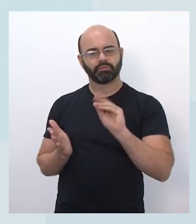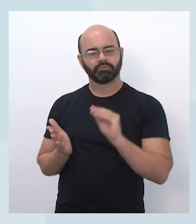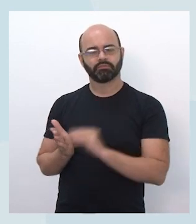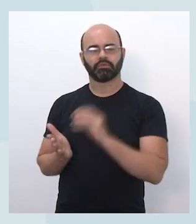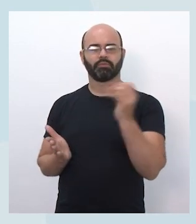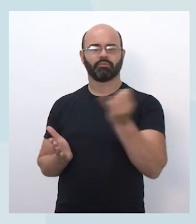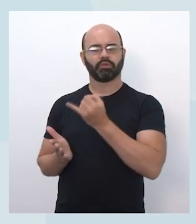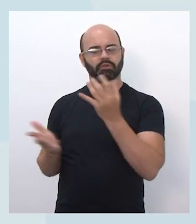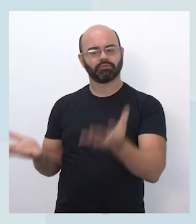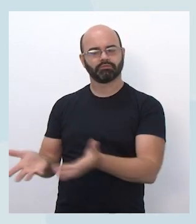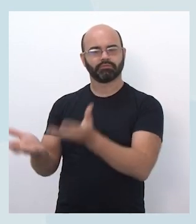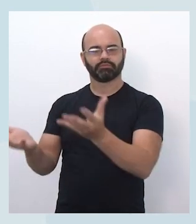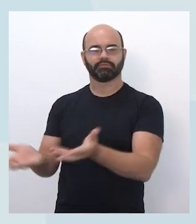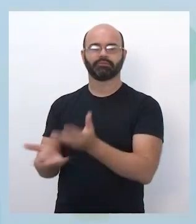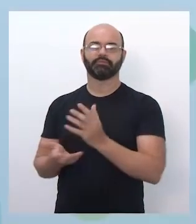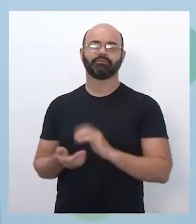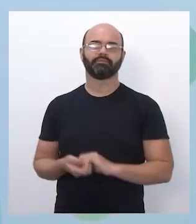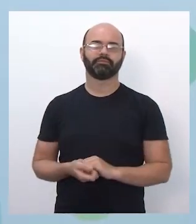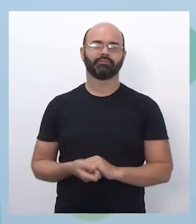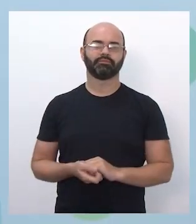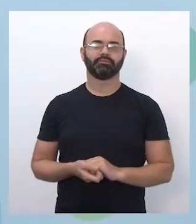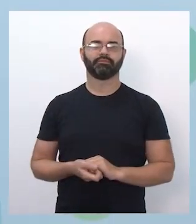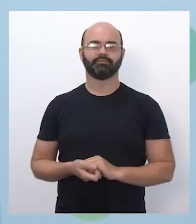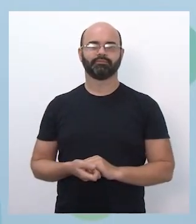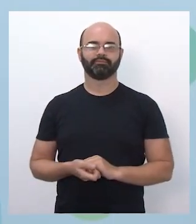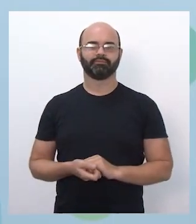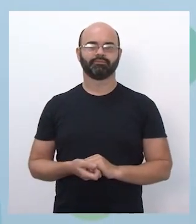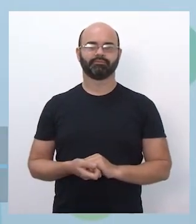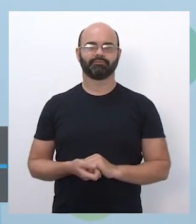Eu vi que chegou uma pergunta aqui sobre